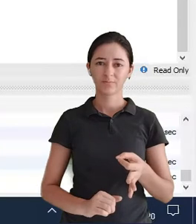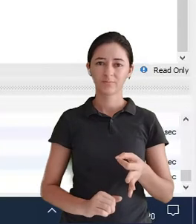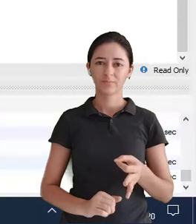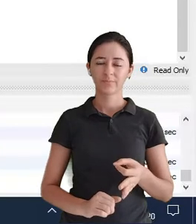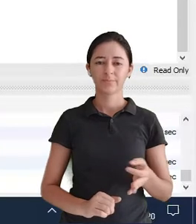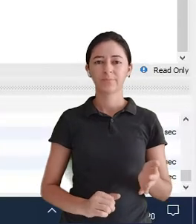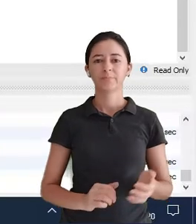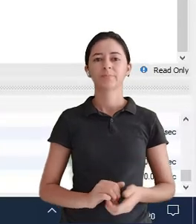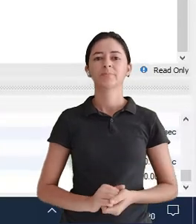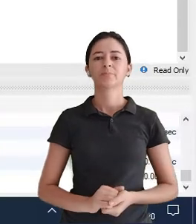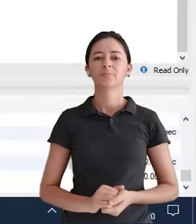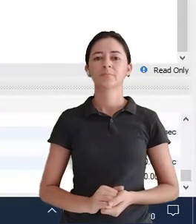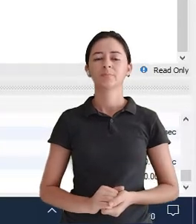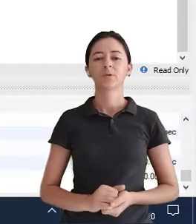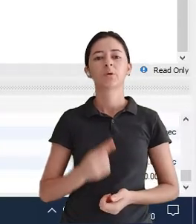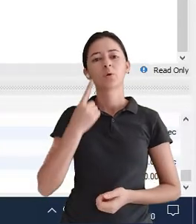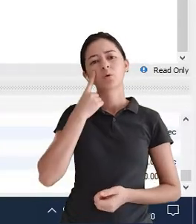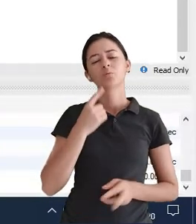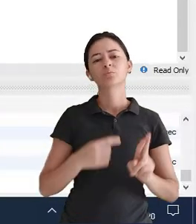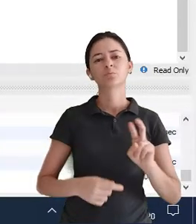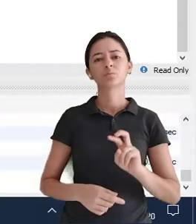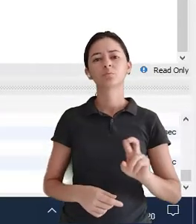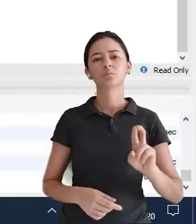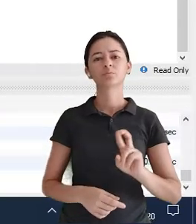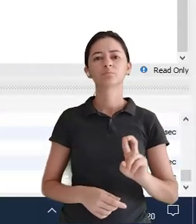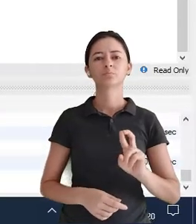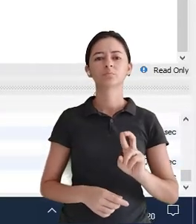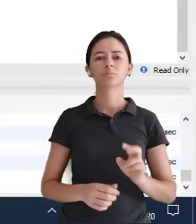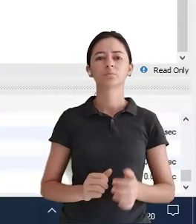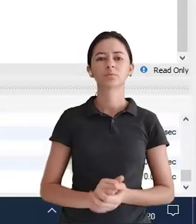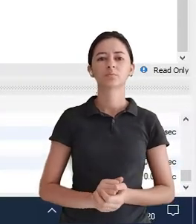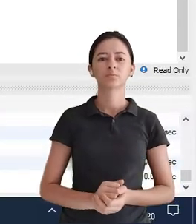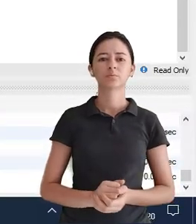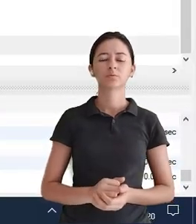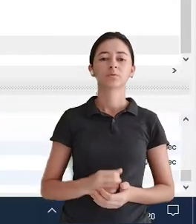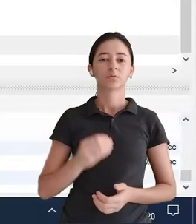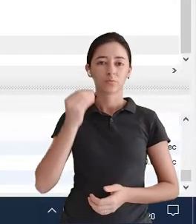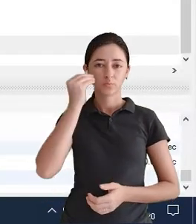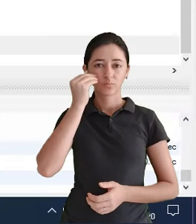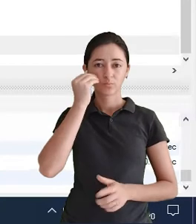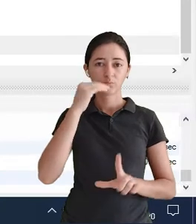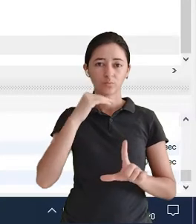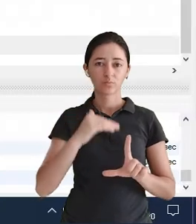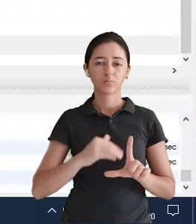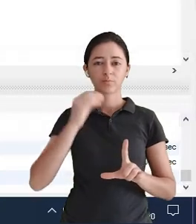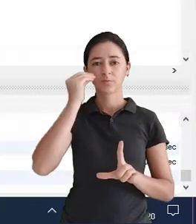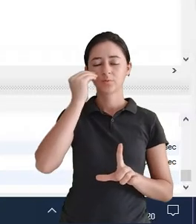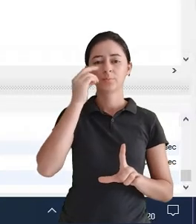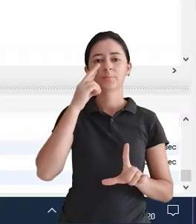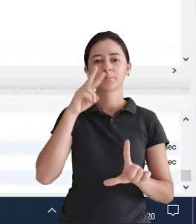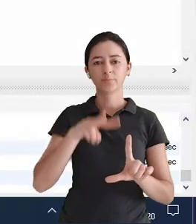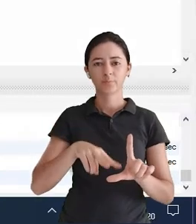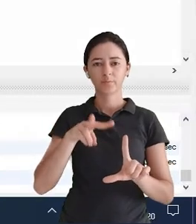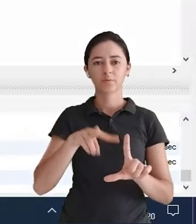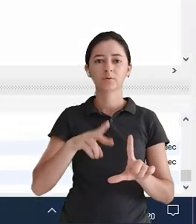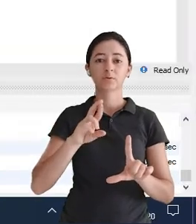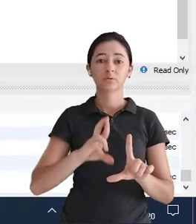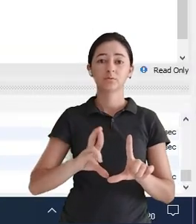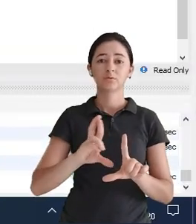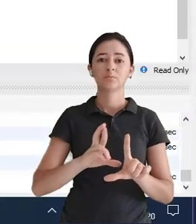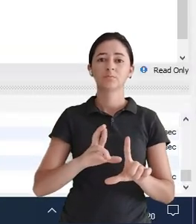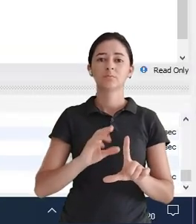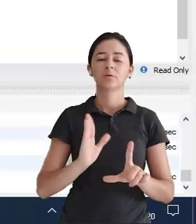Né? É isso? Sim Vamos lá então Observem que ele é date Vamos executar o comando Executou Vamos olhar